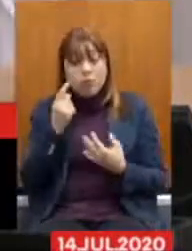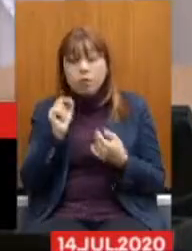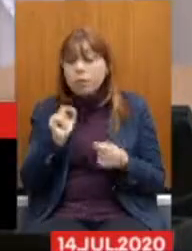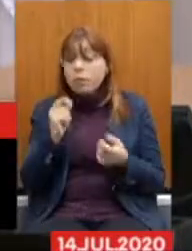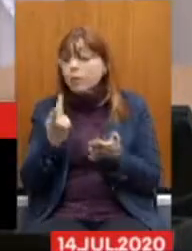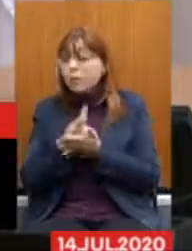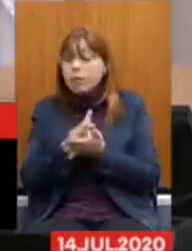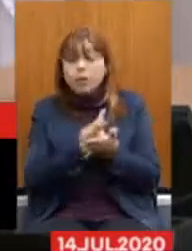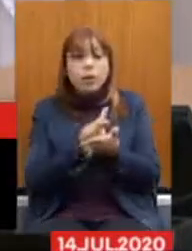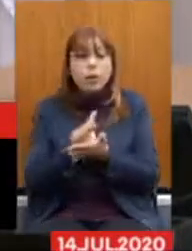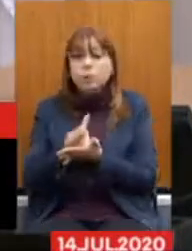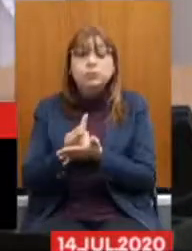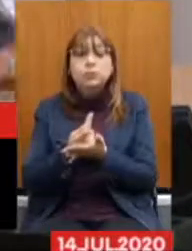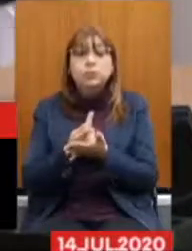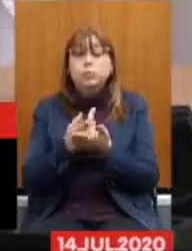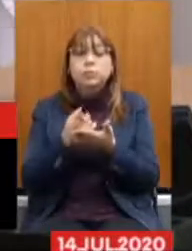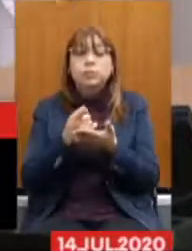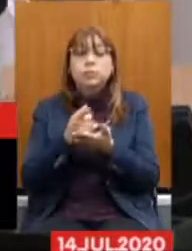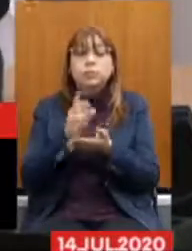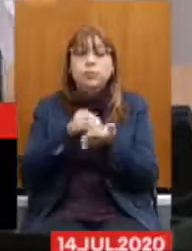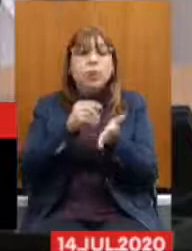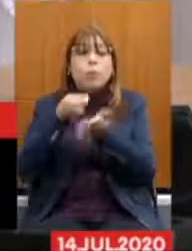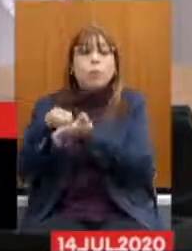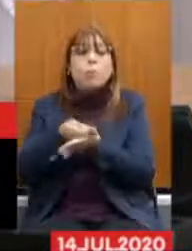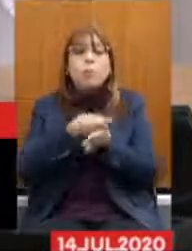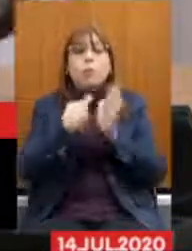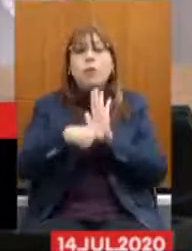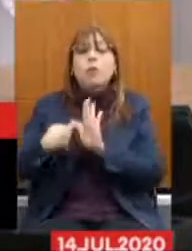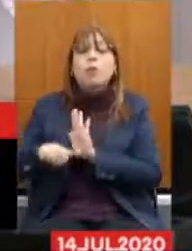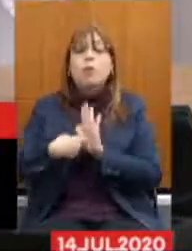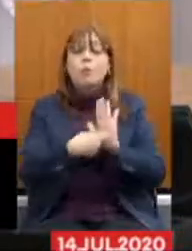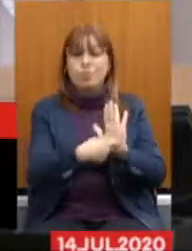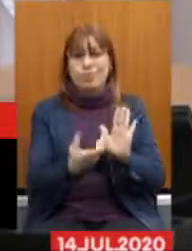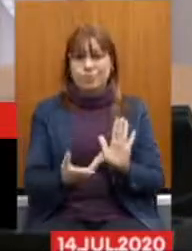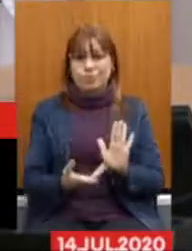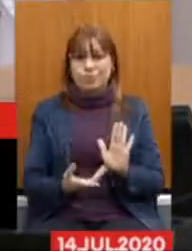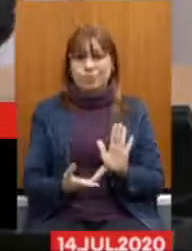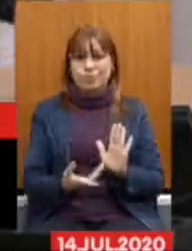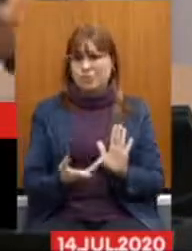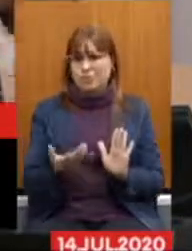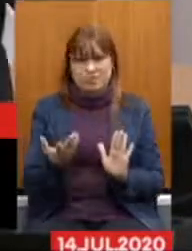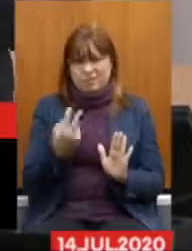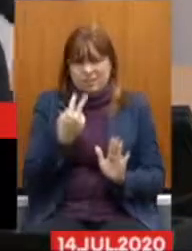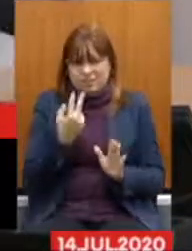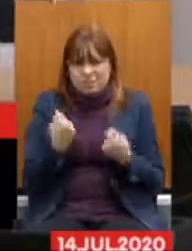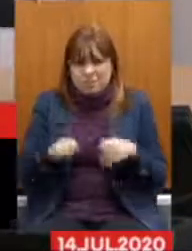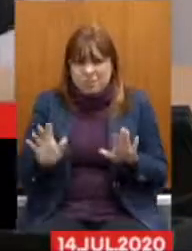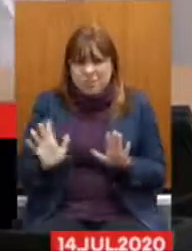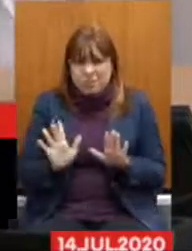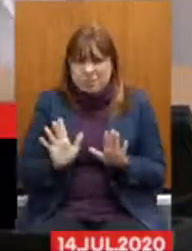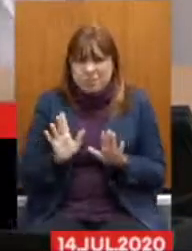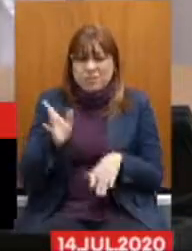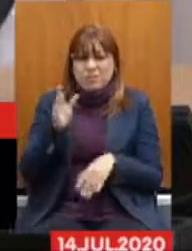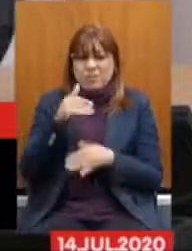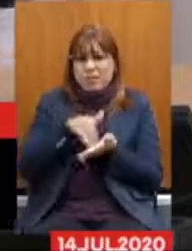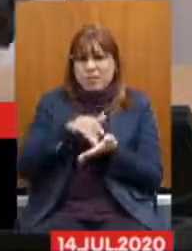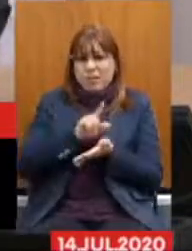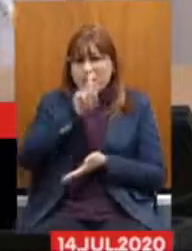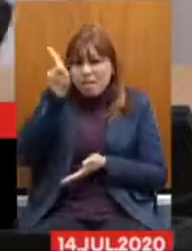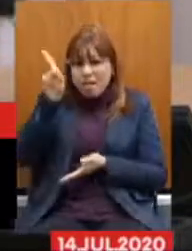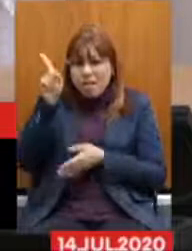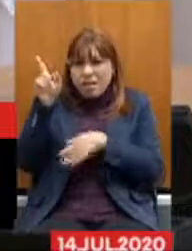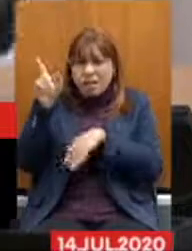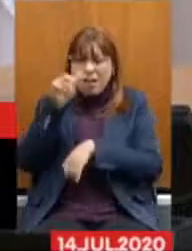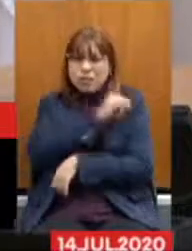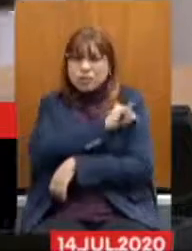Estado de Minas Gerais. Não há necessidade de trazer um secretário do Rio de Janeiro com Minas